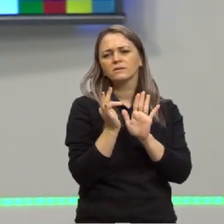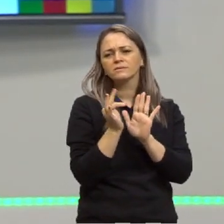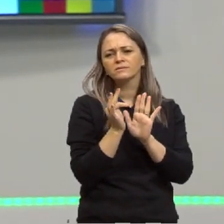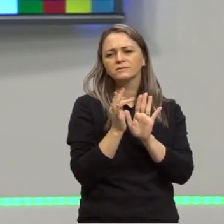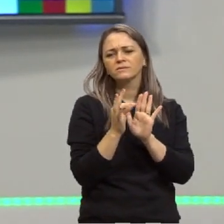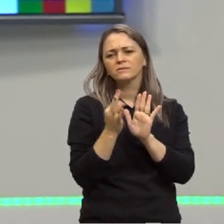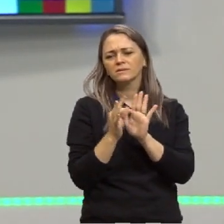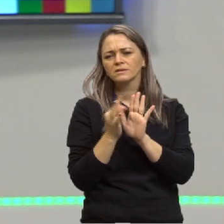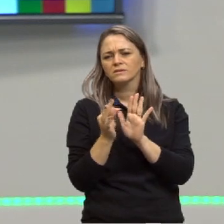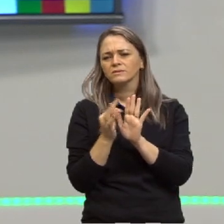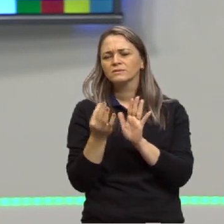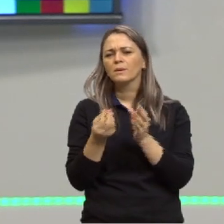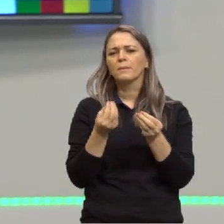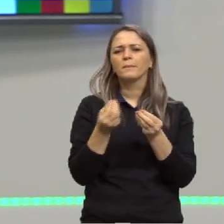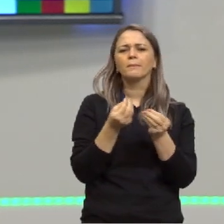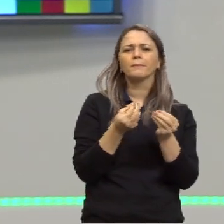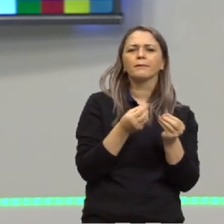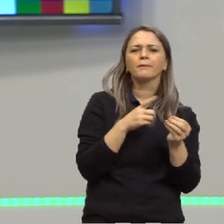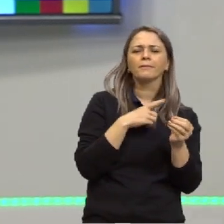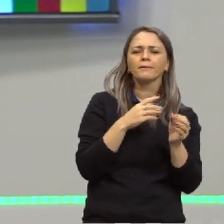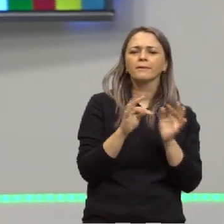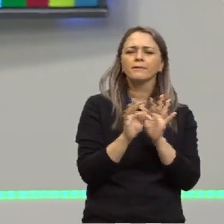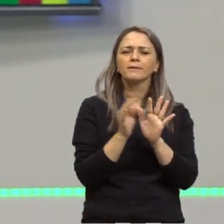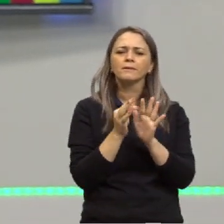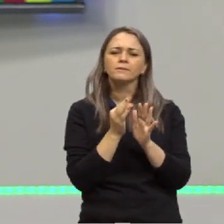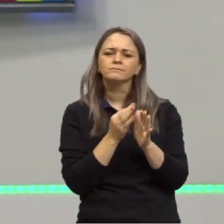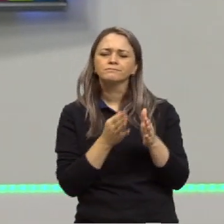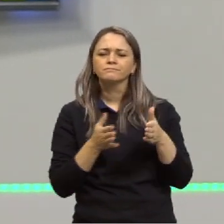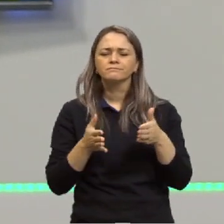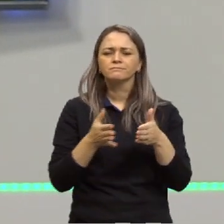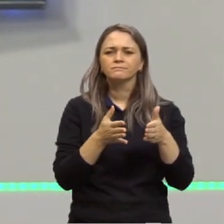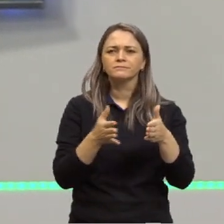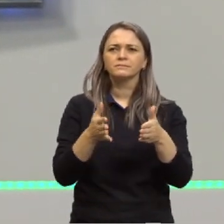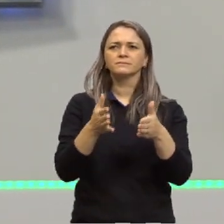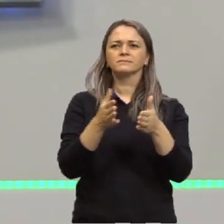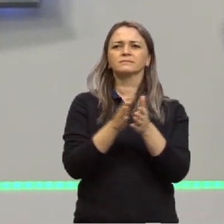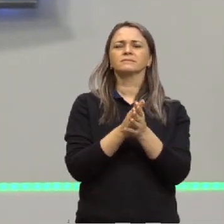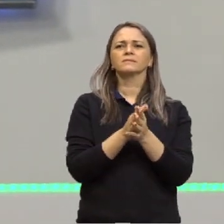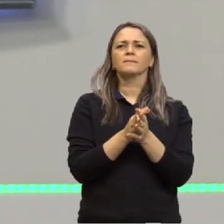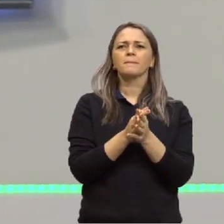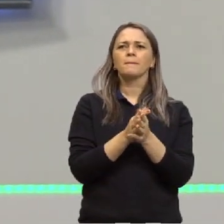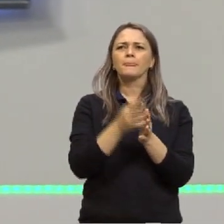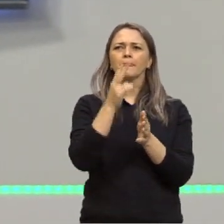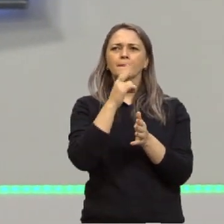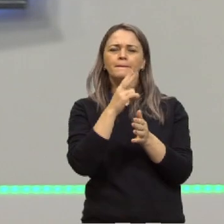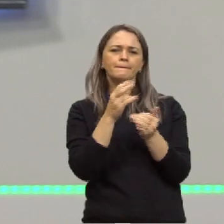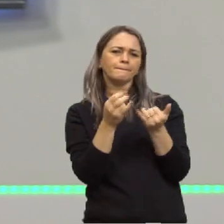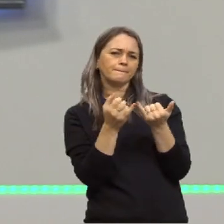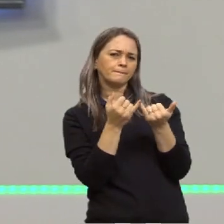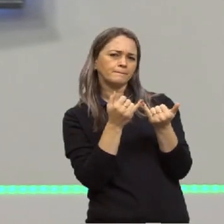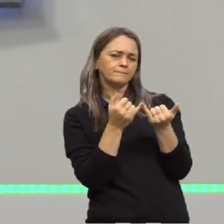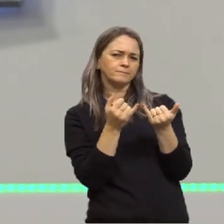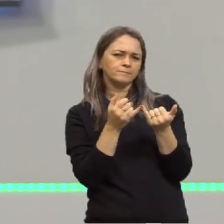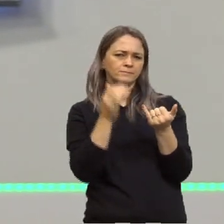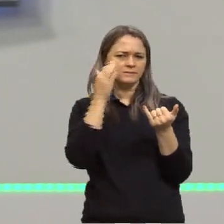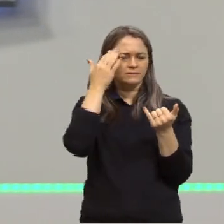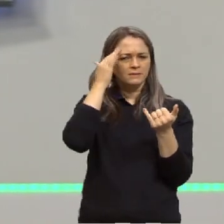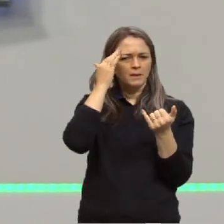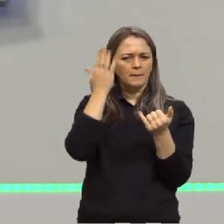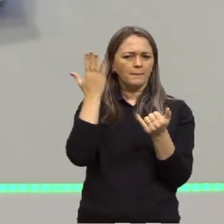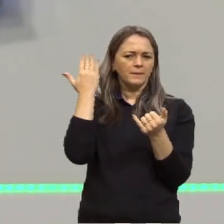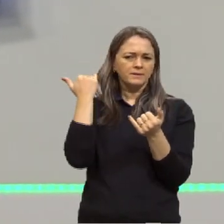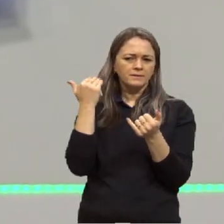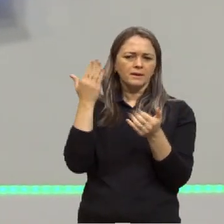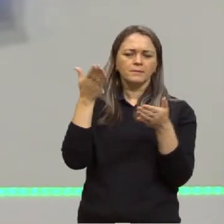chegar nesse texto, a gente precisa fazer toda essa caminhada. Vocês já viram, por exemplo, que a gente entender se o verbo está no passado,